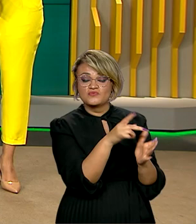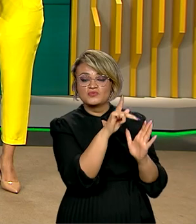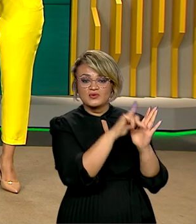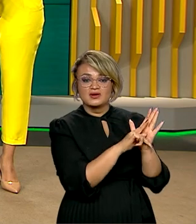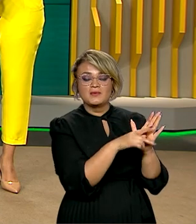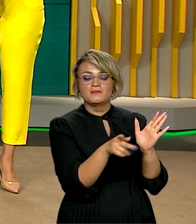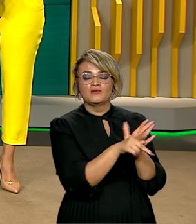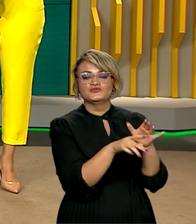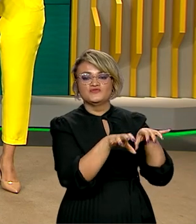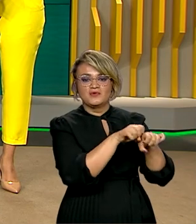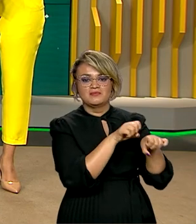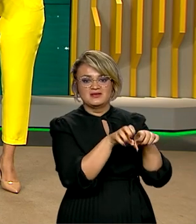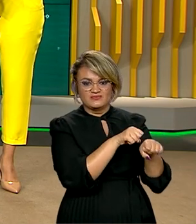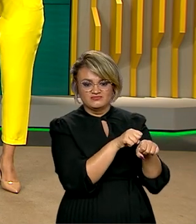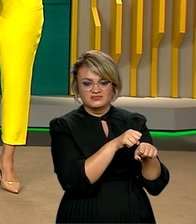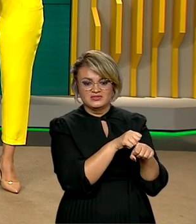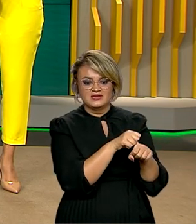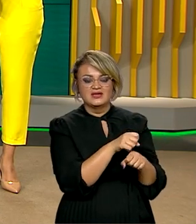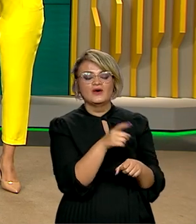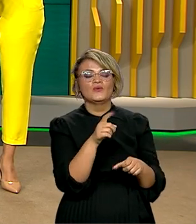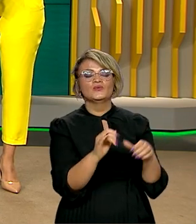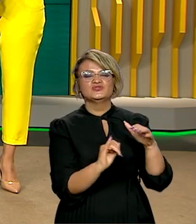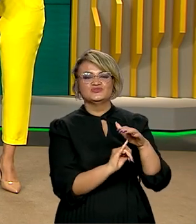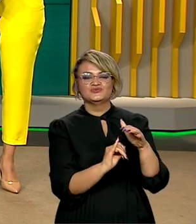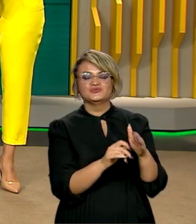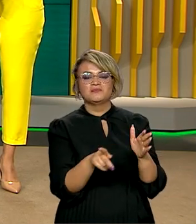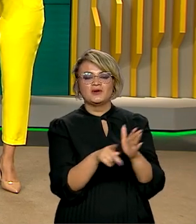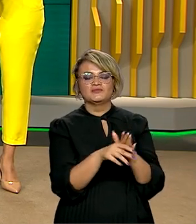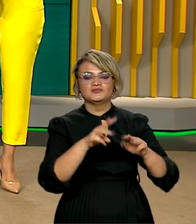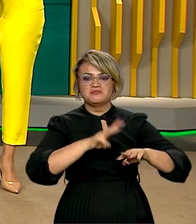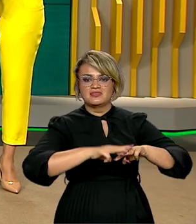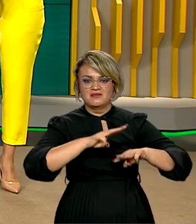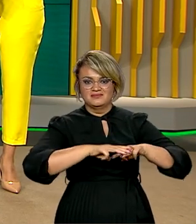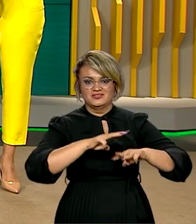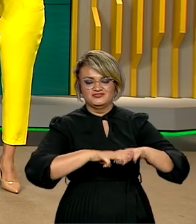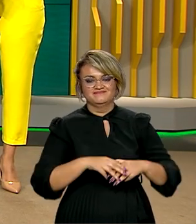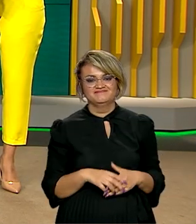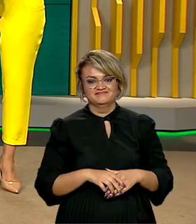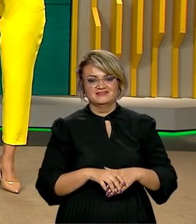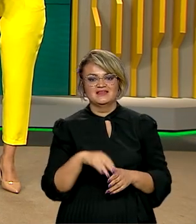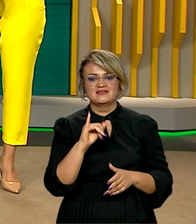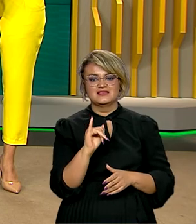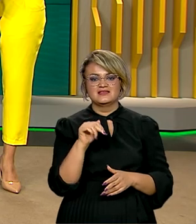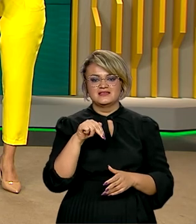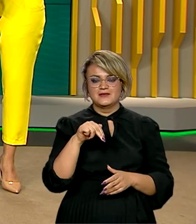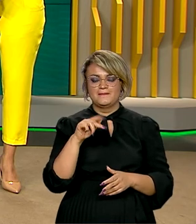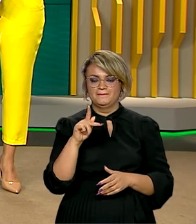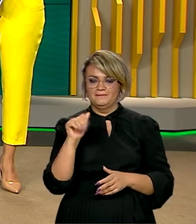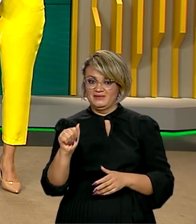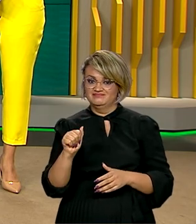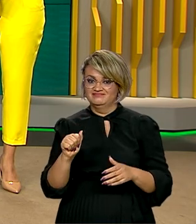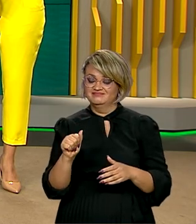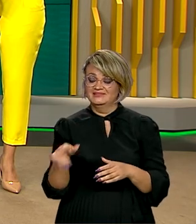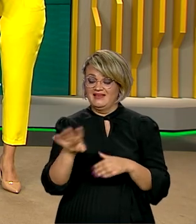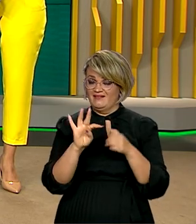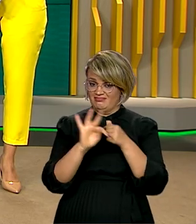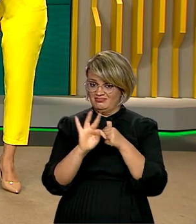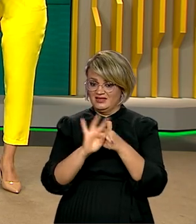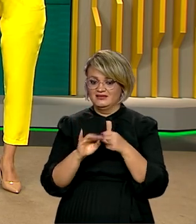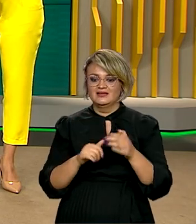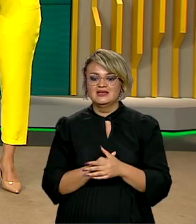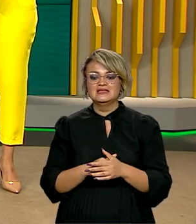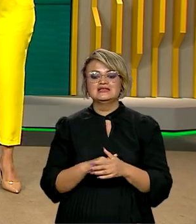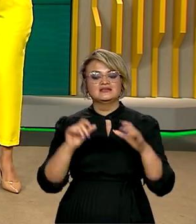de graduação do conhecido Instituto de Matemática Pura e Aplicada, o Impatec, agora, né? E essa nova